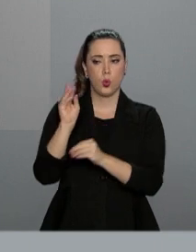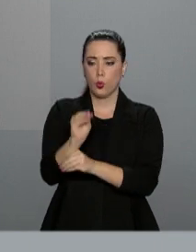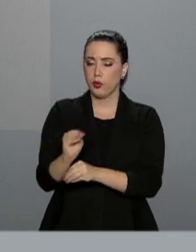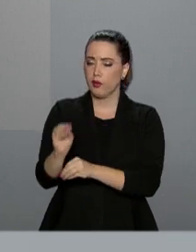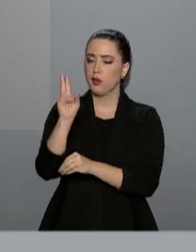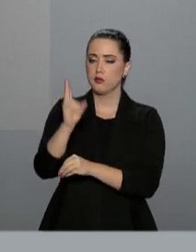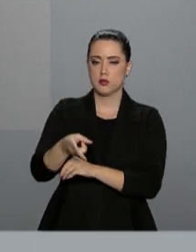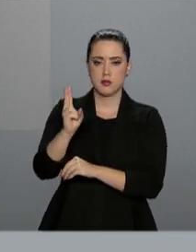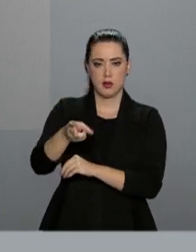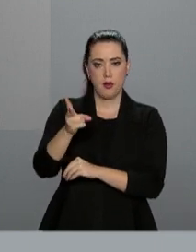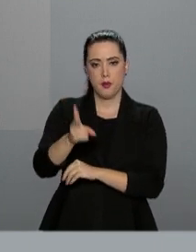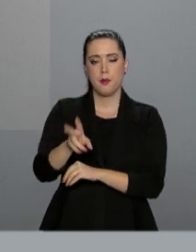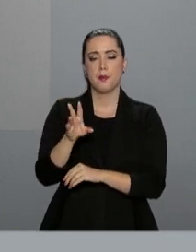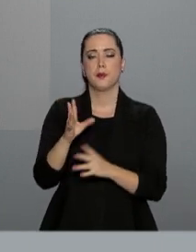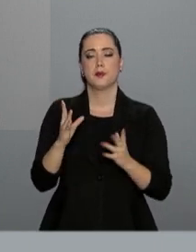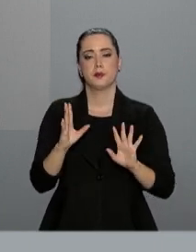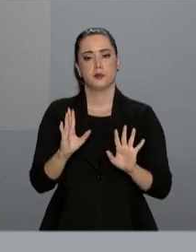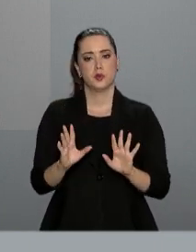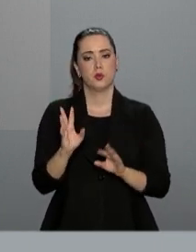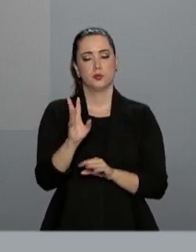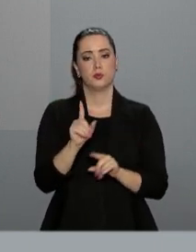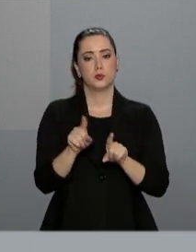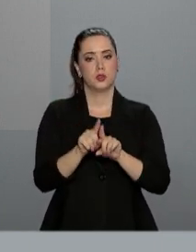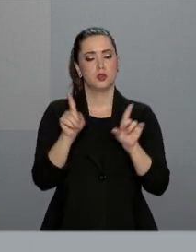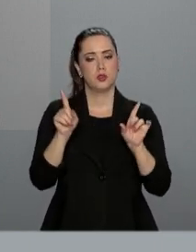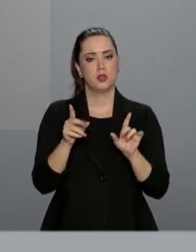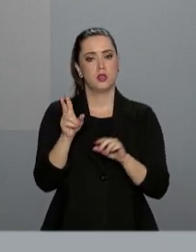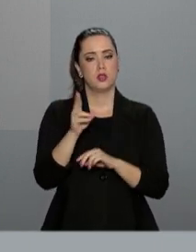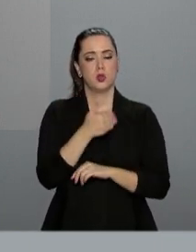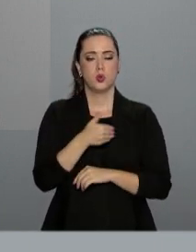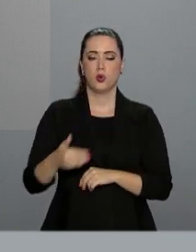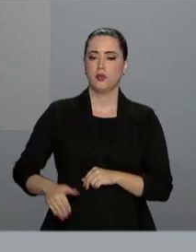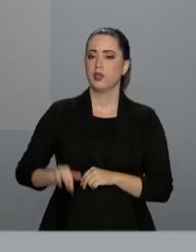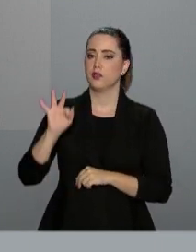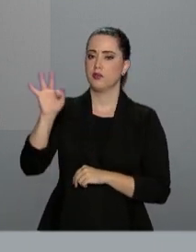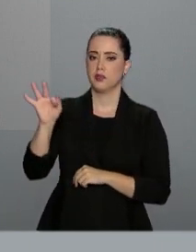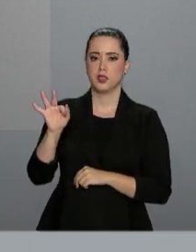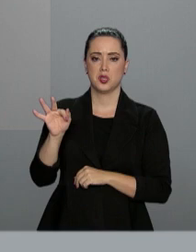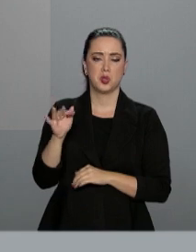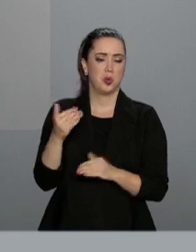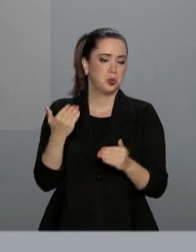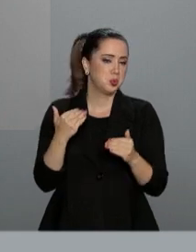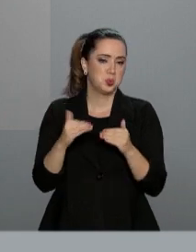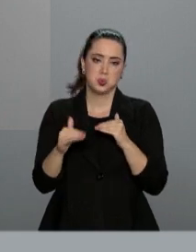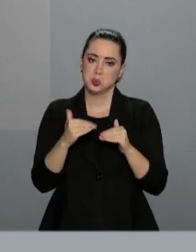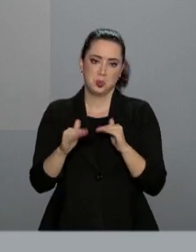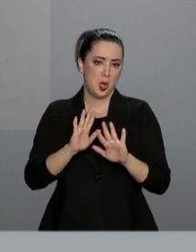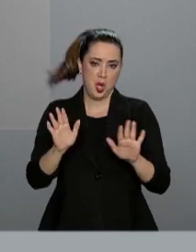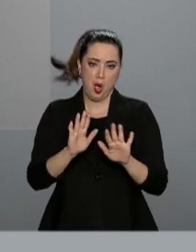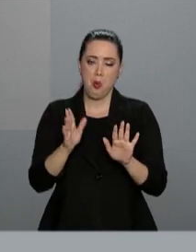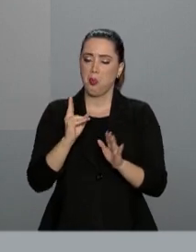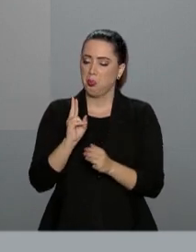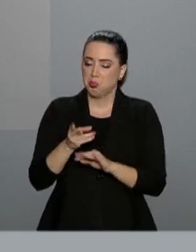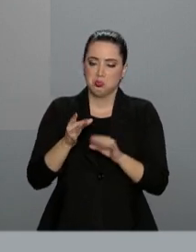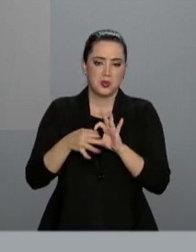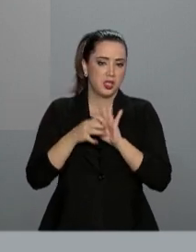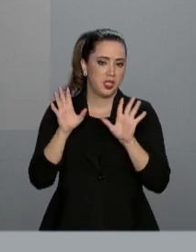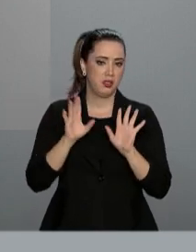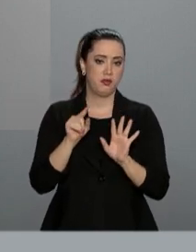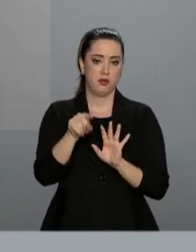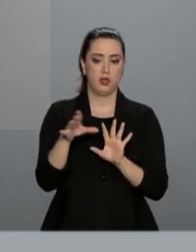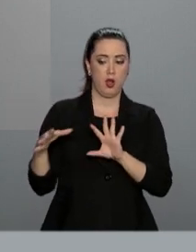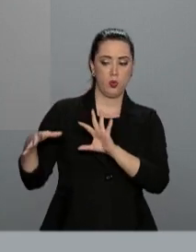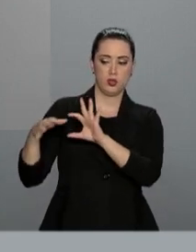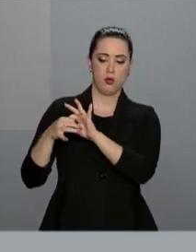preservados, portanto, com essa proposta, e que a União não se opõe ao andamento do processo de fusão entre